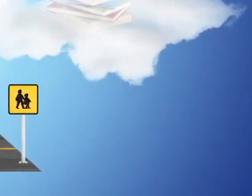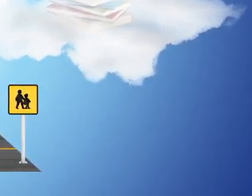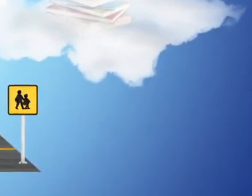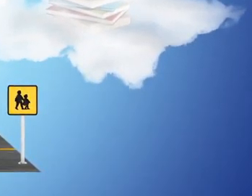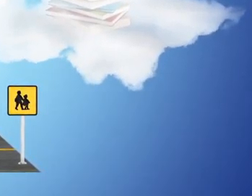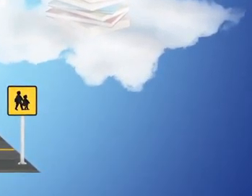Quintena Coelho